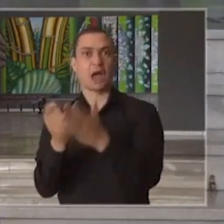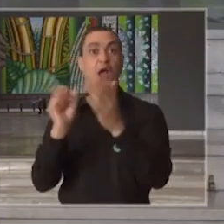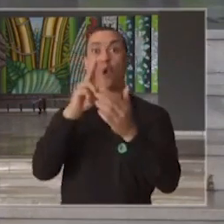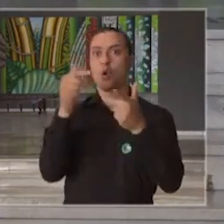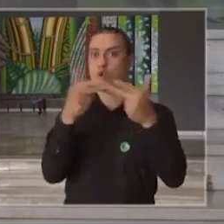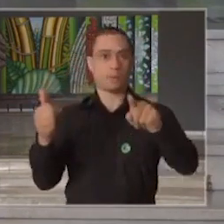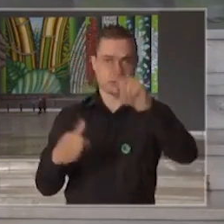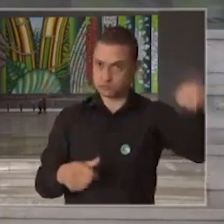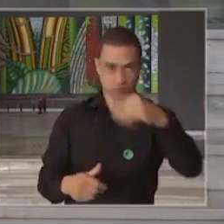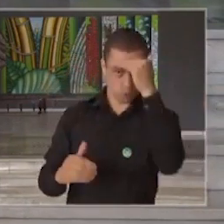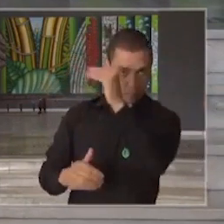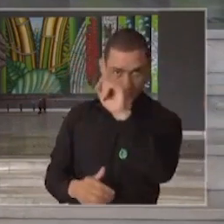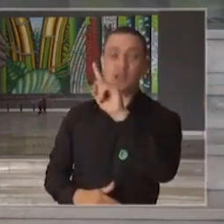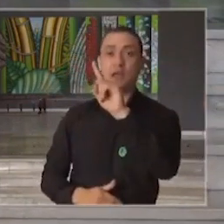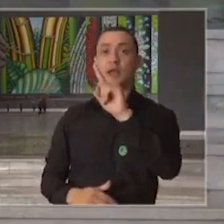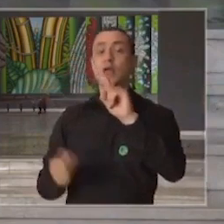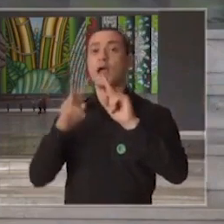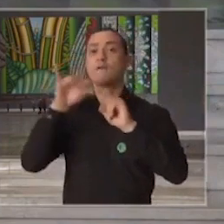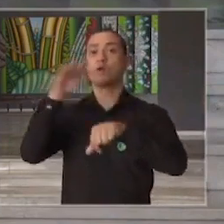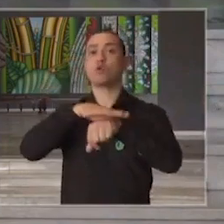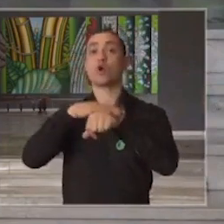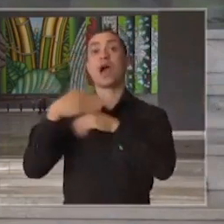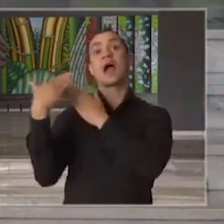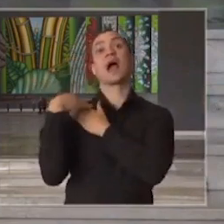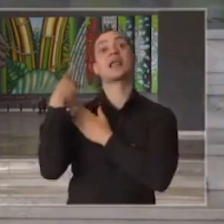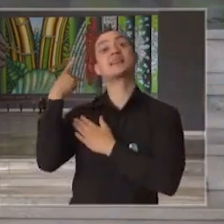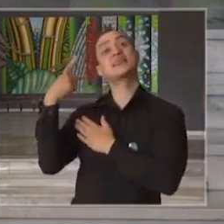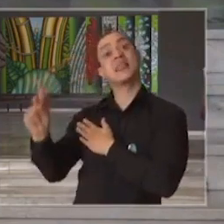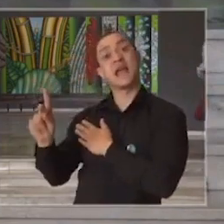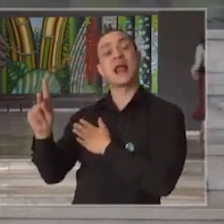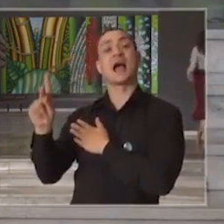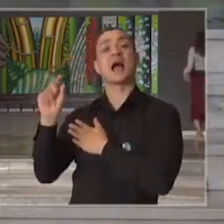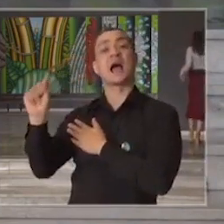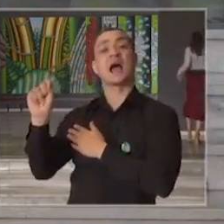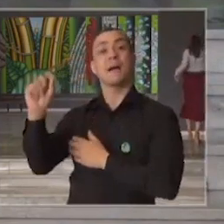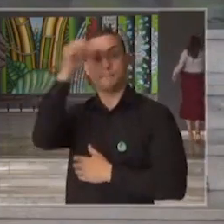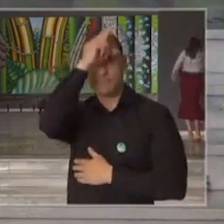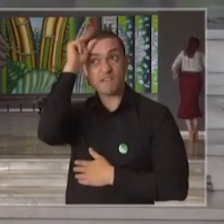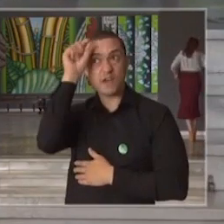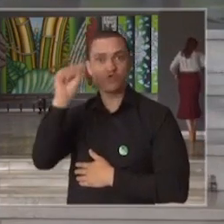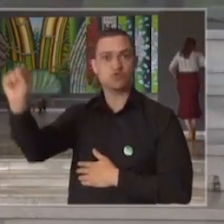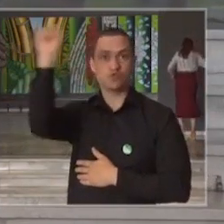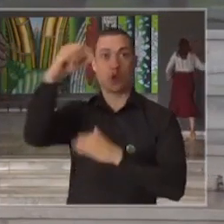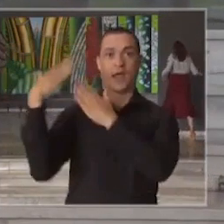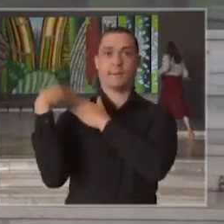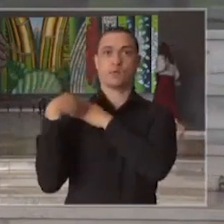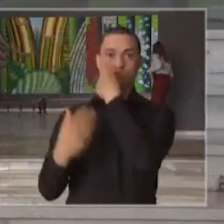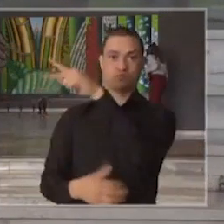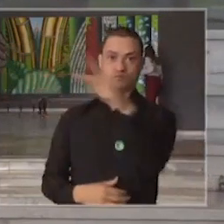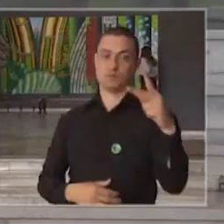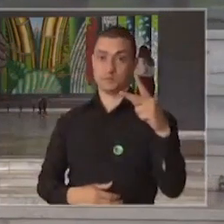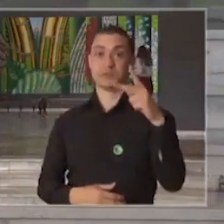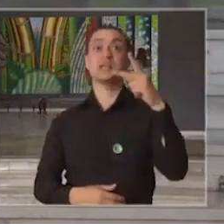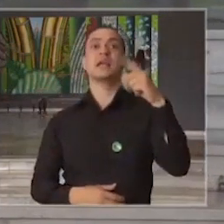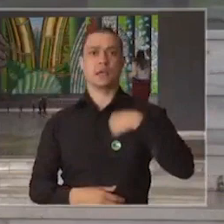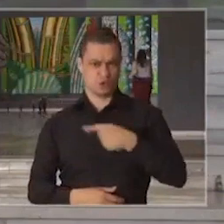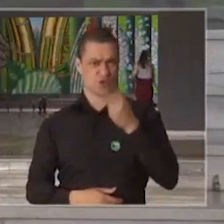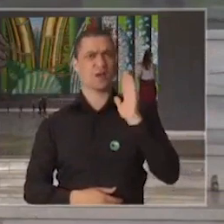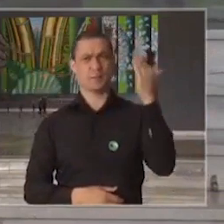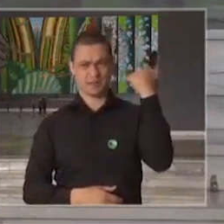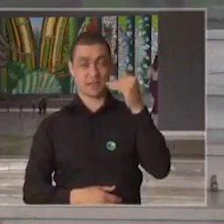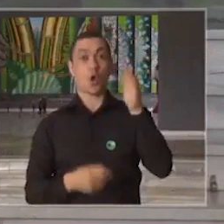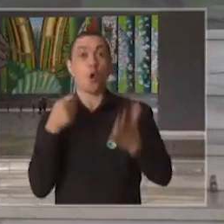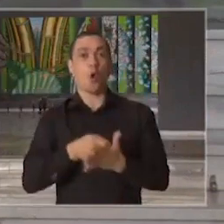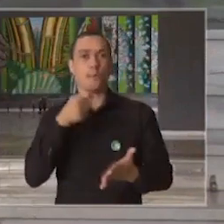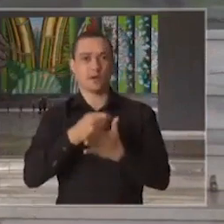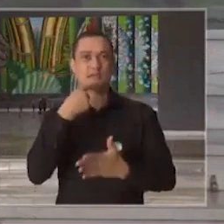medida serão de responsabilidade das prefeituras. Lembrando que nós já tornamos obrigatório